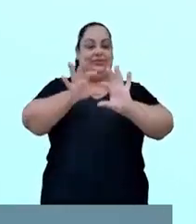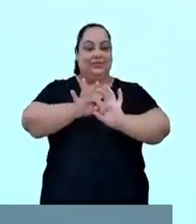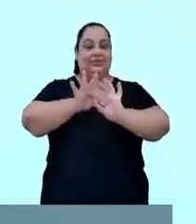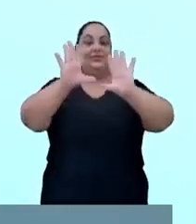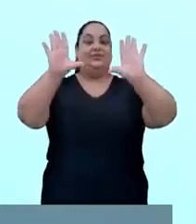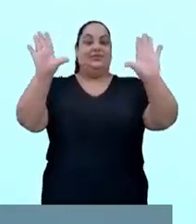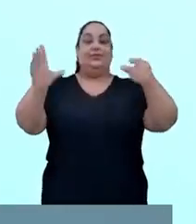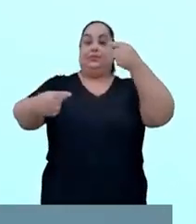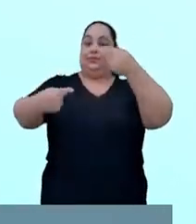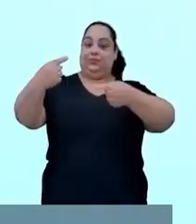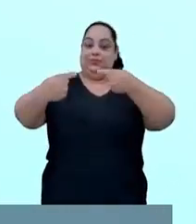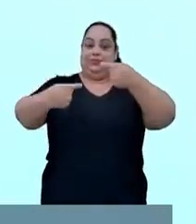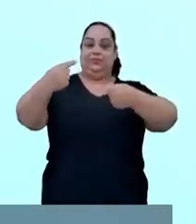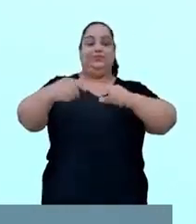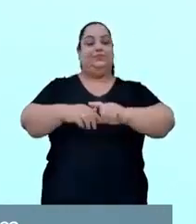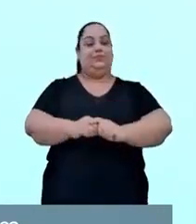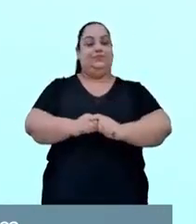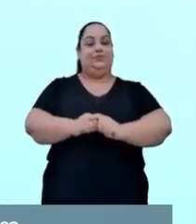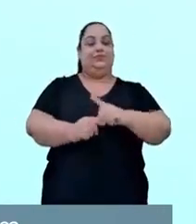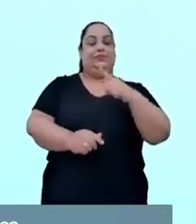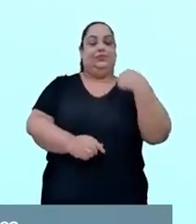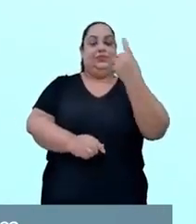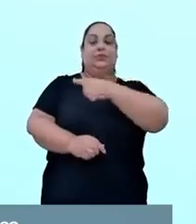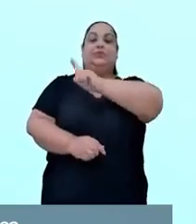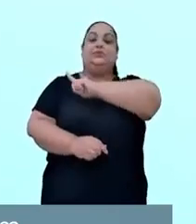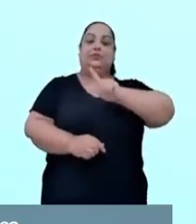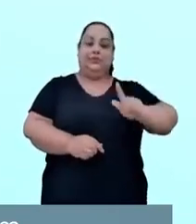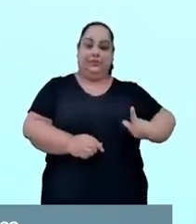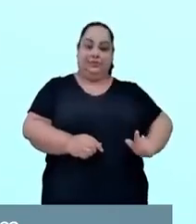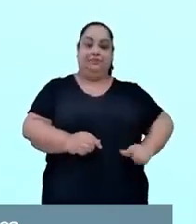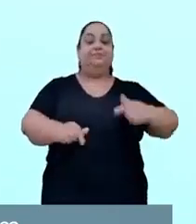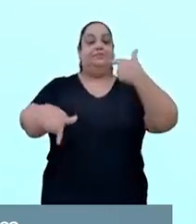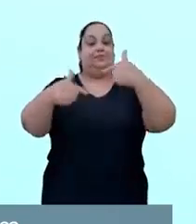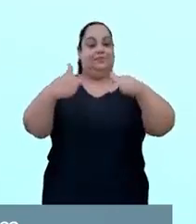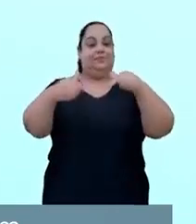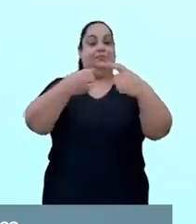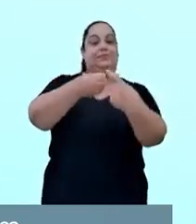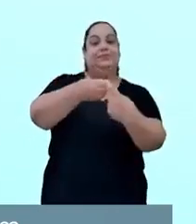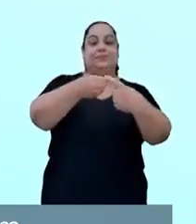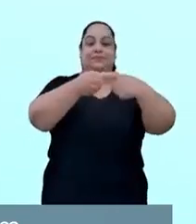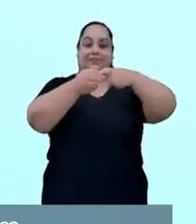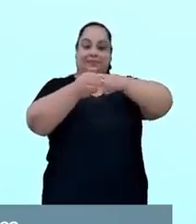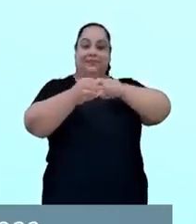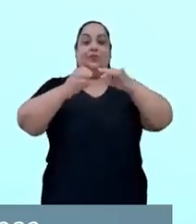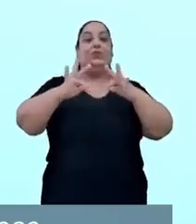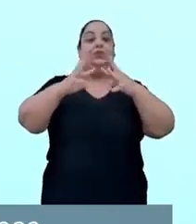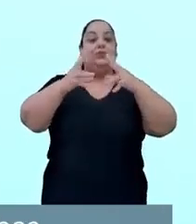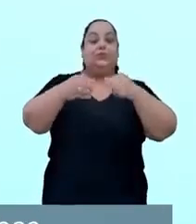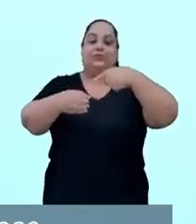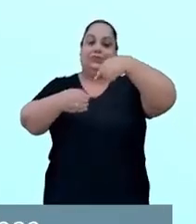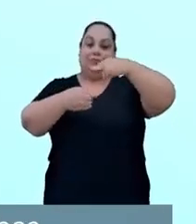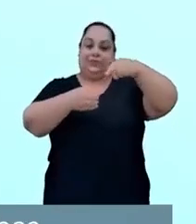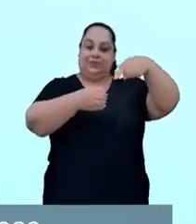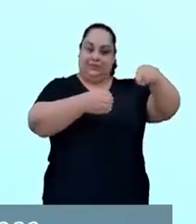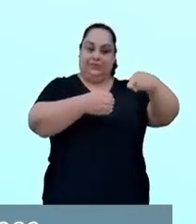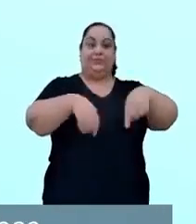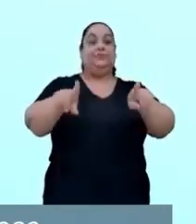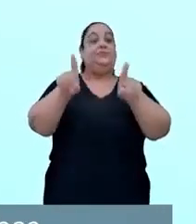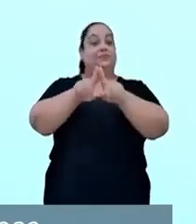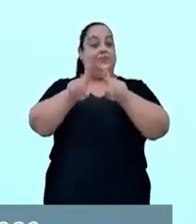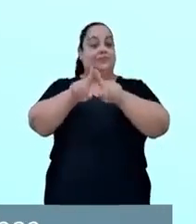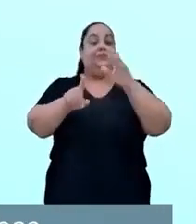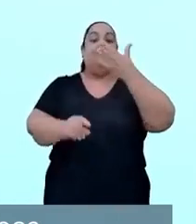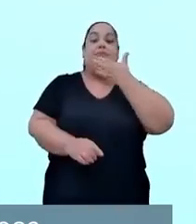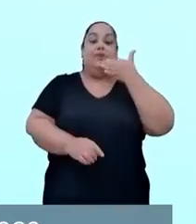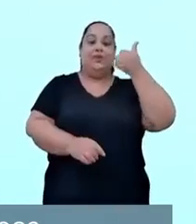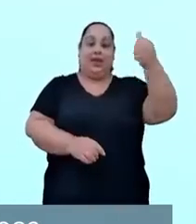emancipação política. O nosso governo tem trabalhado em parceria com todos os municípios